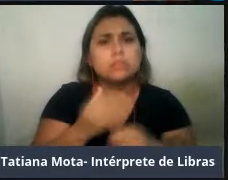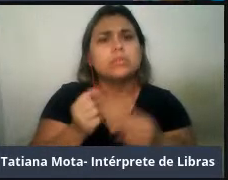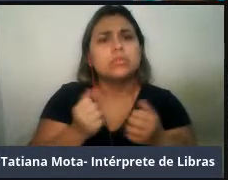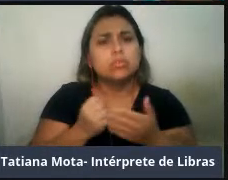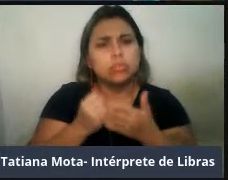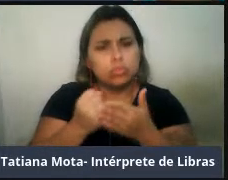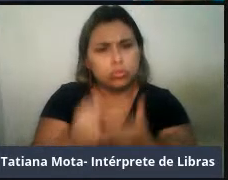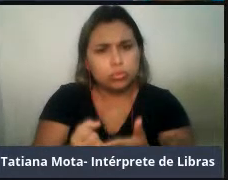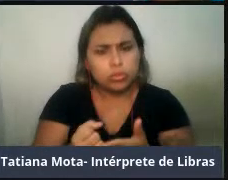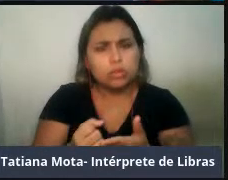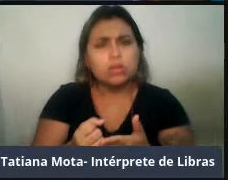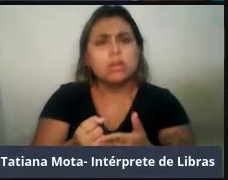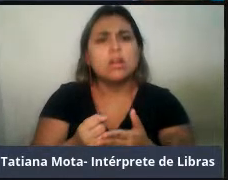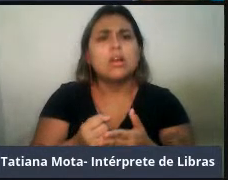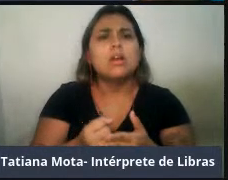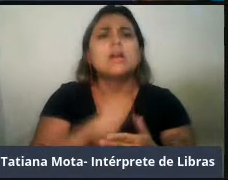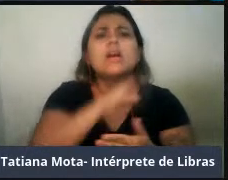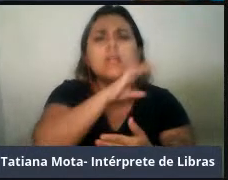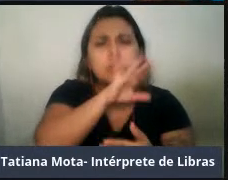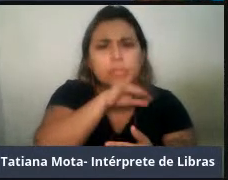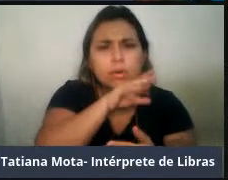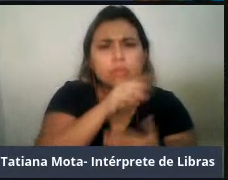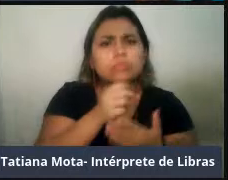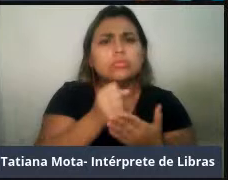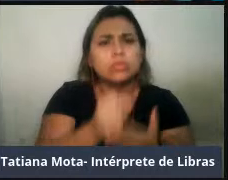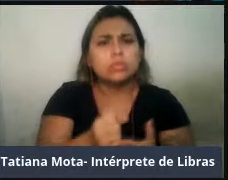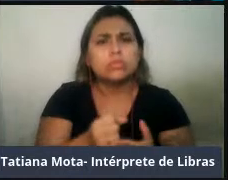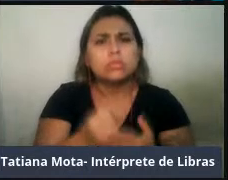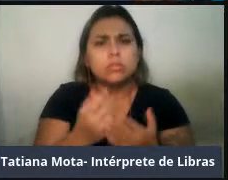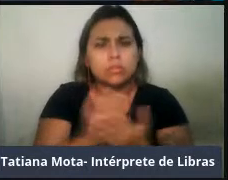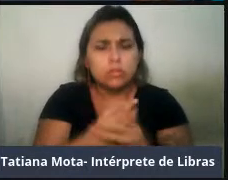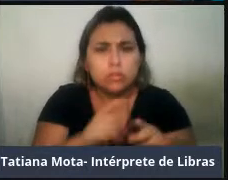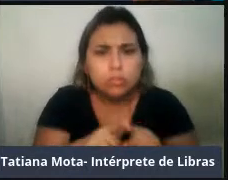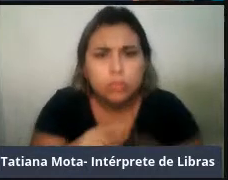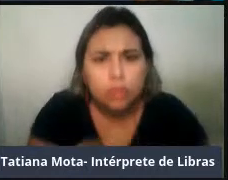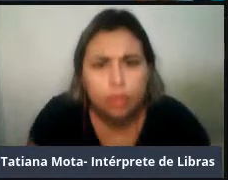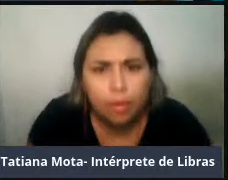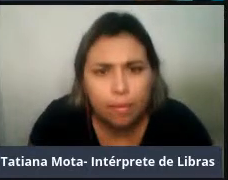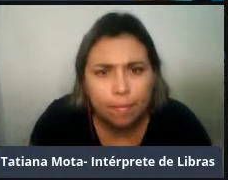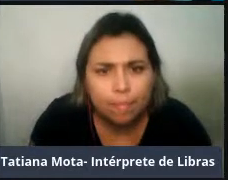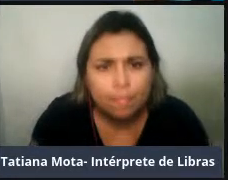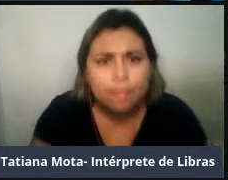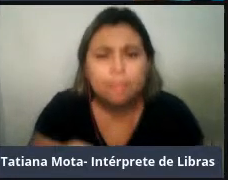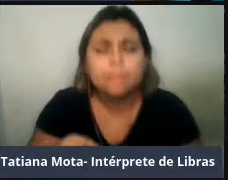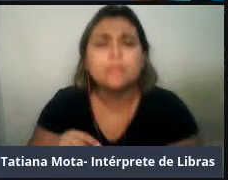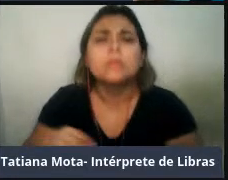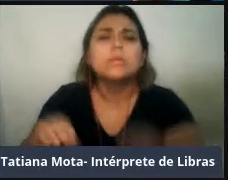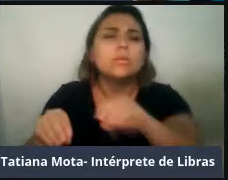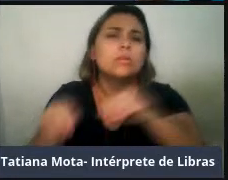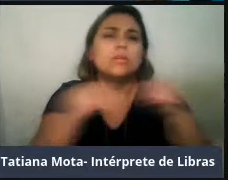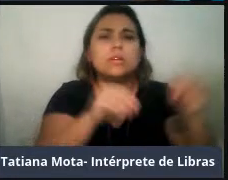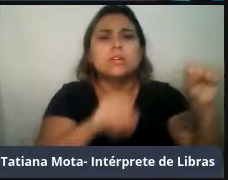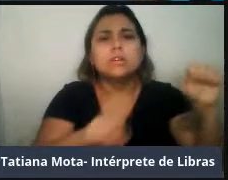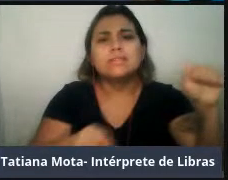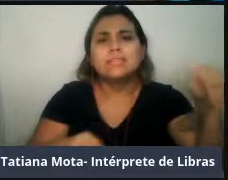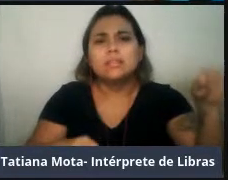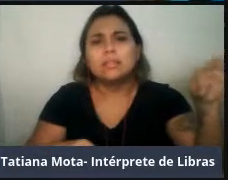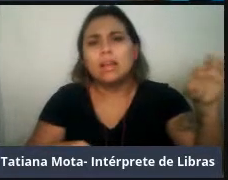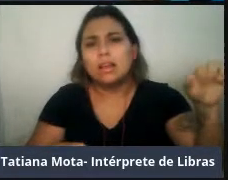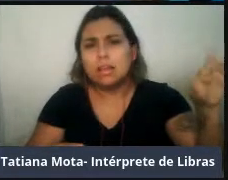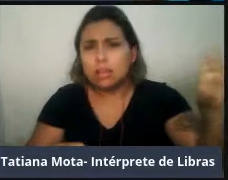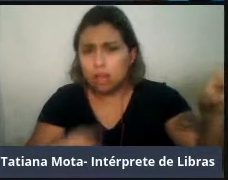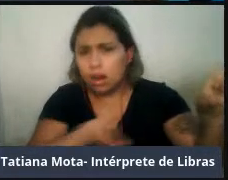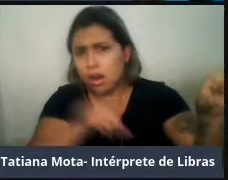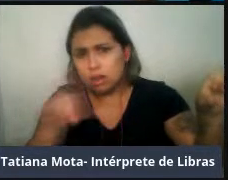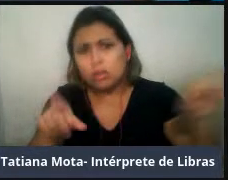E a gente estava com três filhotes de peixe boi que foram transferidos para Santarém, mas tem esse filhote aqui que está em Almeirim, ele está sendo cuidado ali por